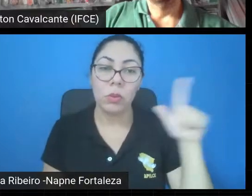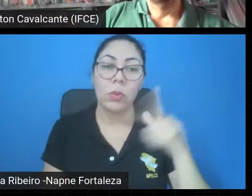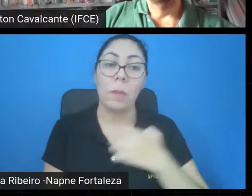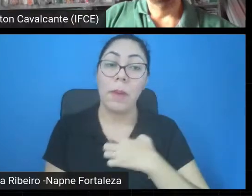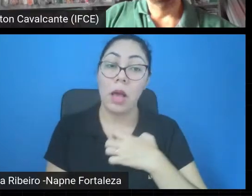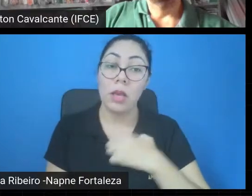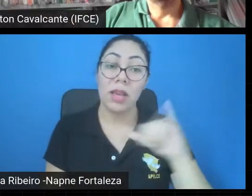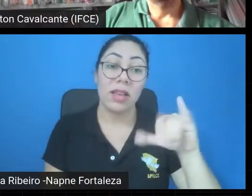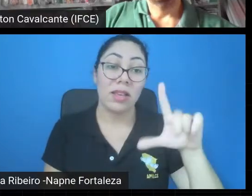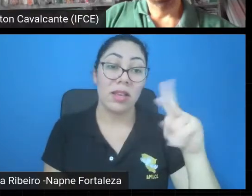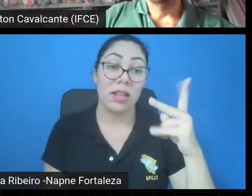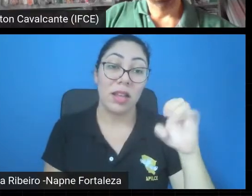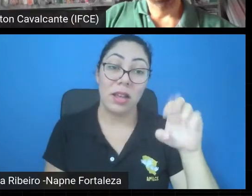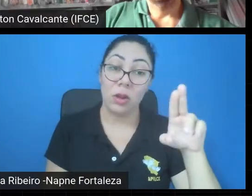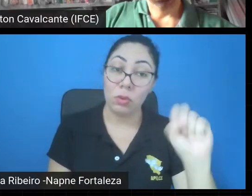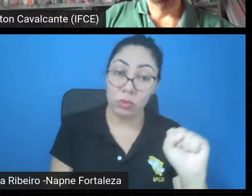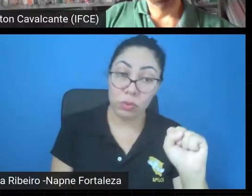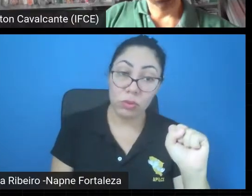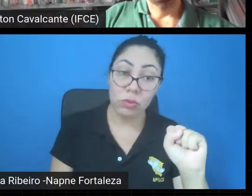Cosmologia,